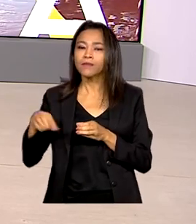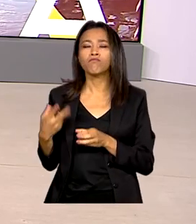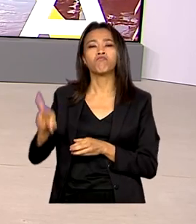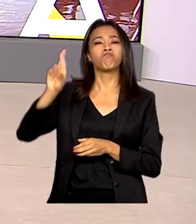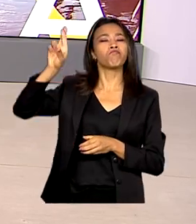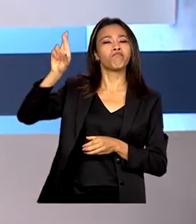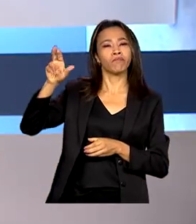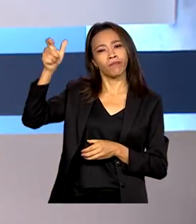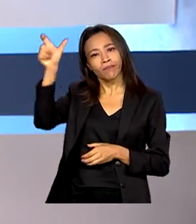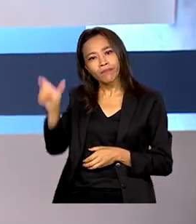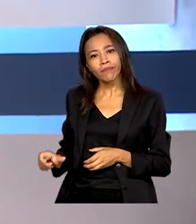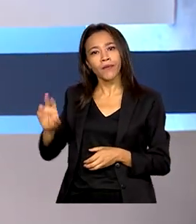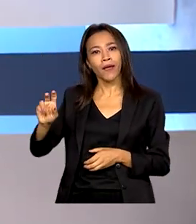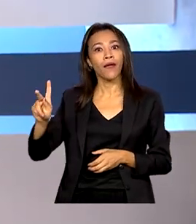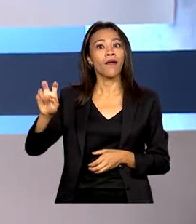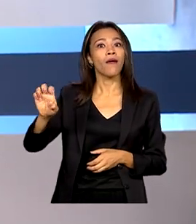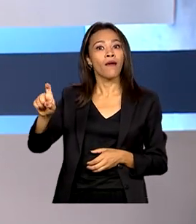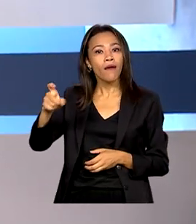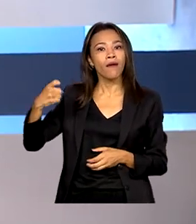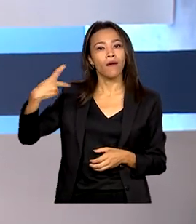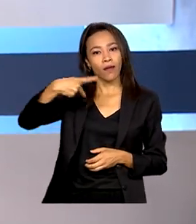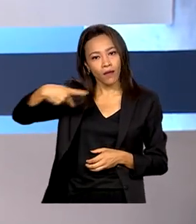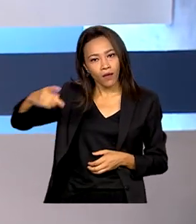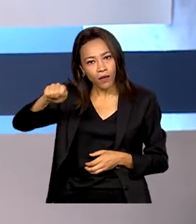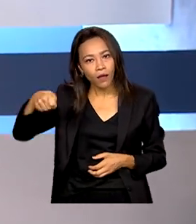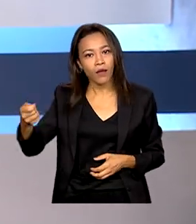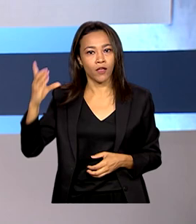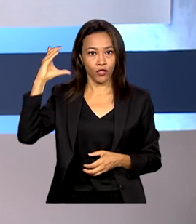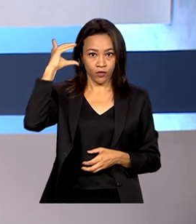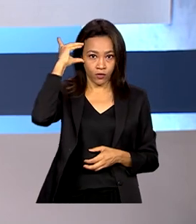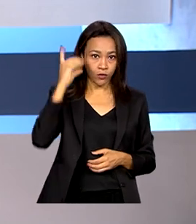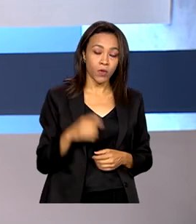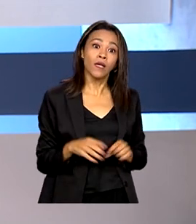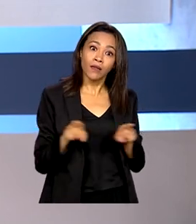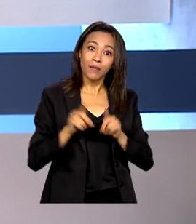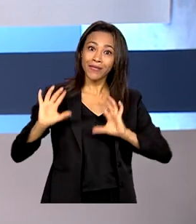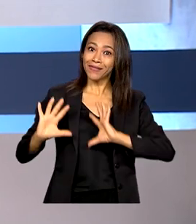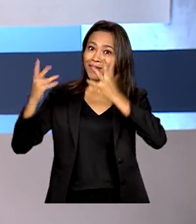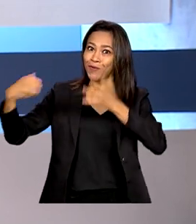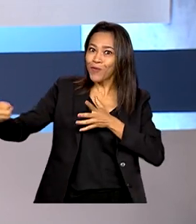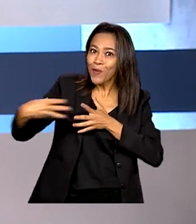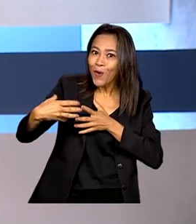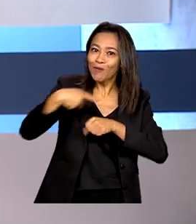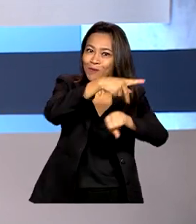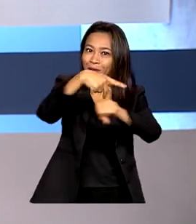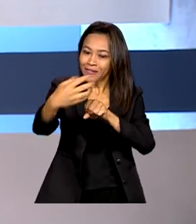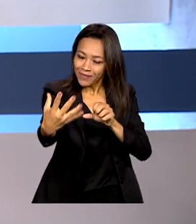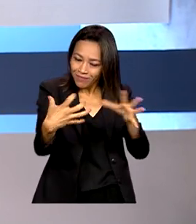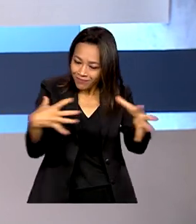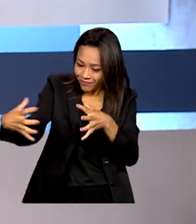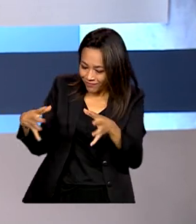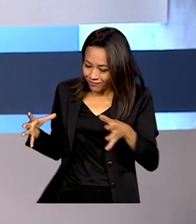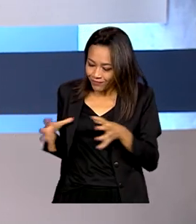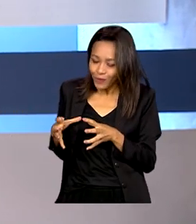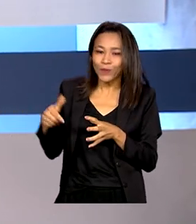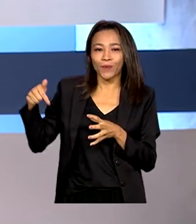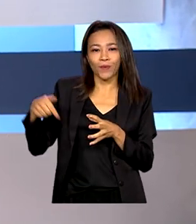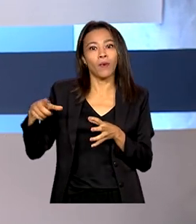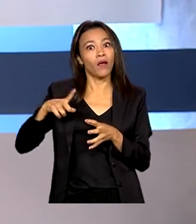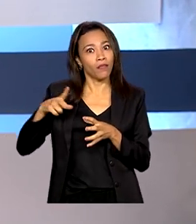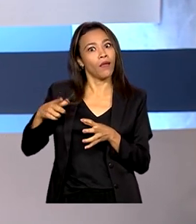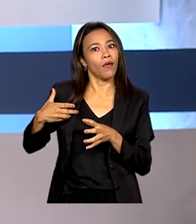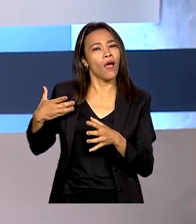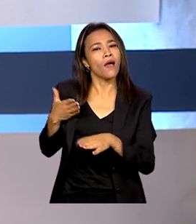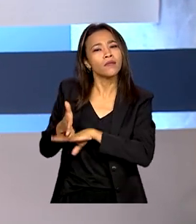Dilma Rousseff. A cerimônia de posse também celebrou a entrada de novos membros no bloco econômico, que agora terão acesso a